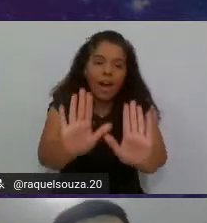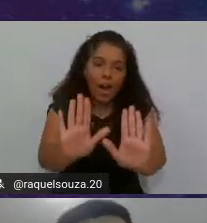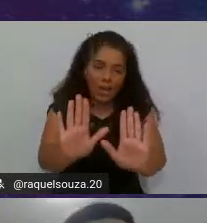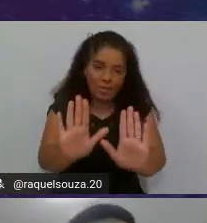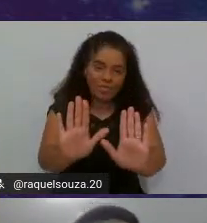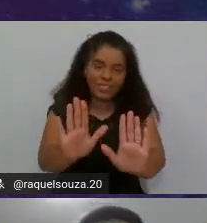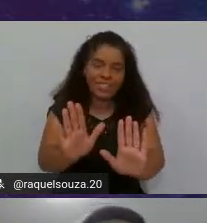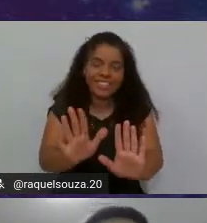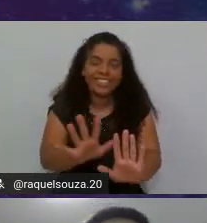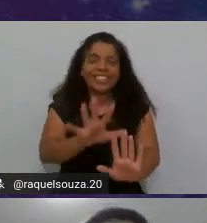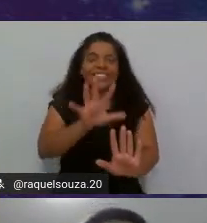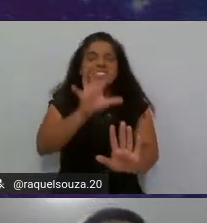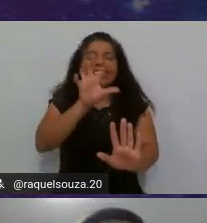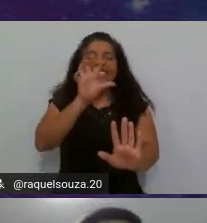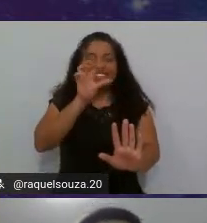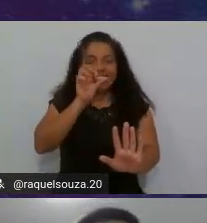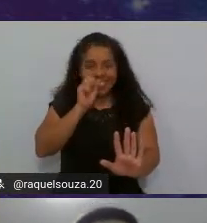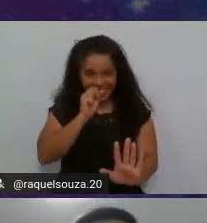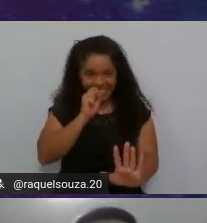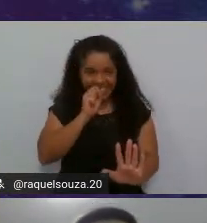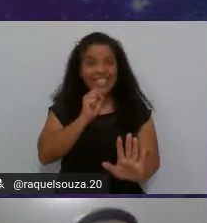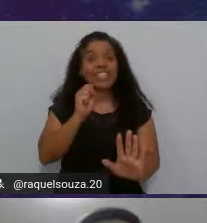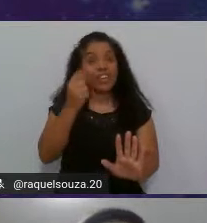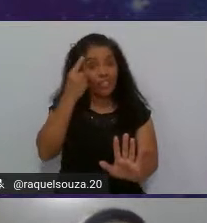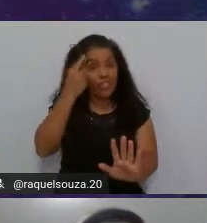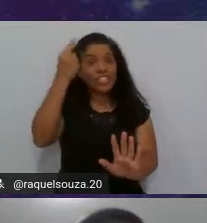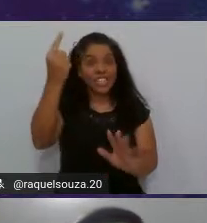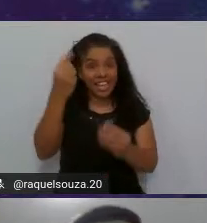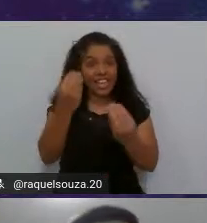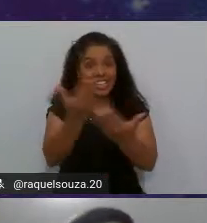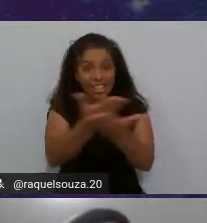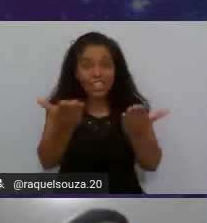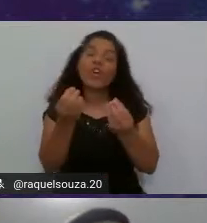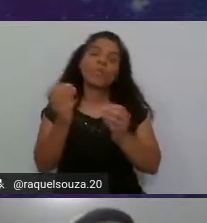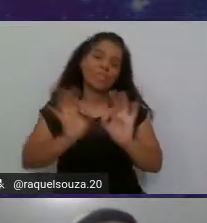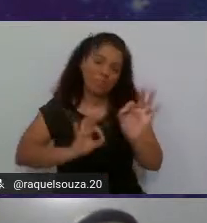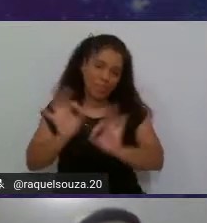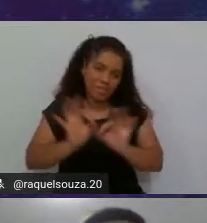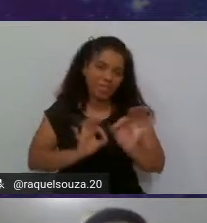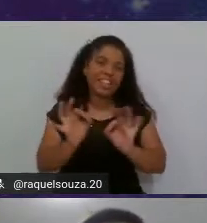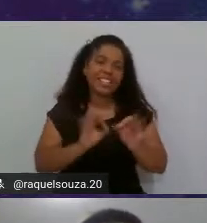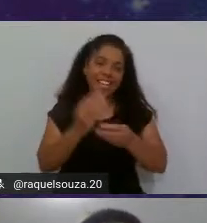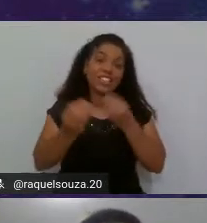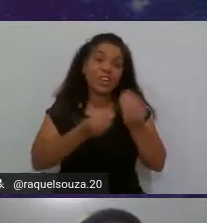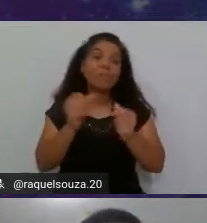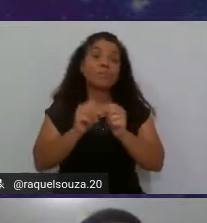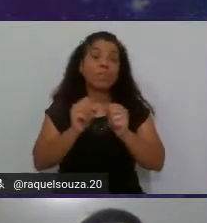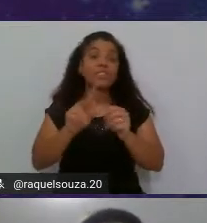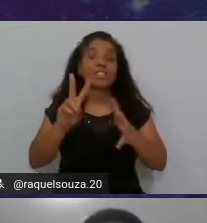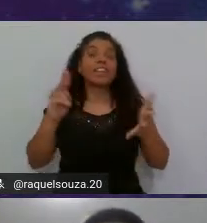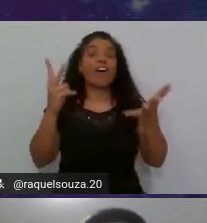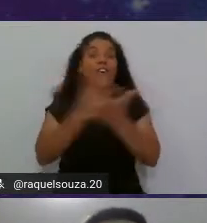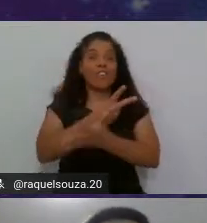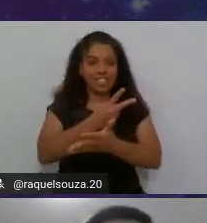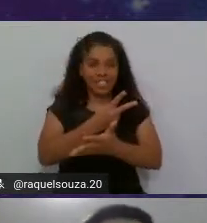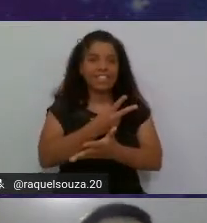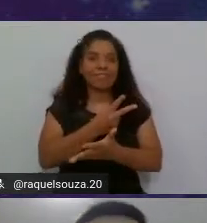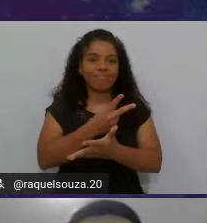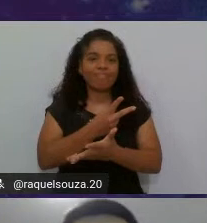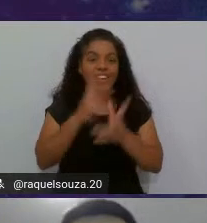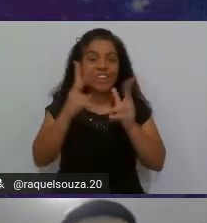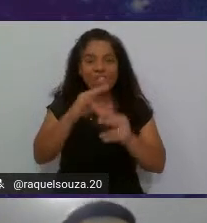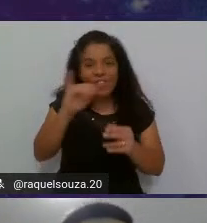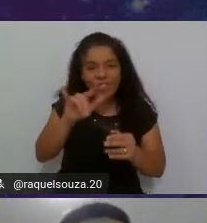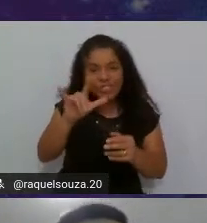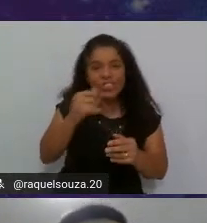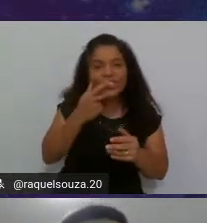respira, que eu vou te dar um insight aqui de como você pode planejar e como você pode fazer isso acontecer, como o Júlio